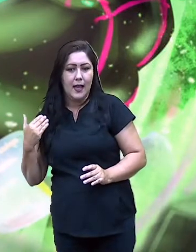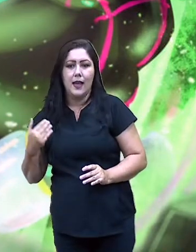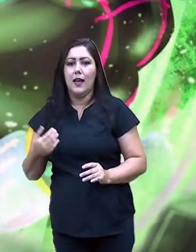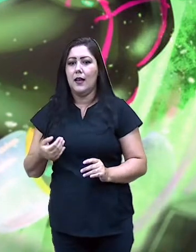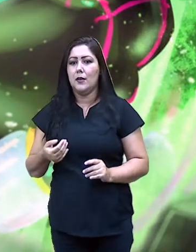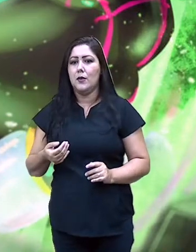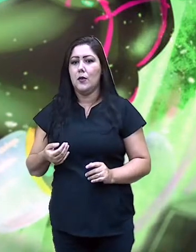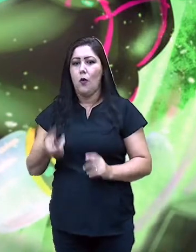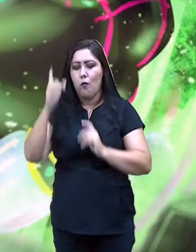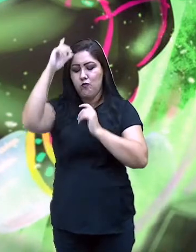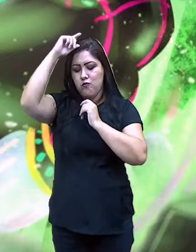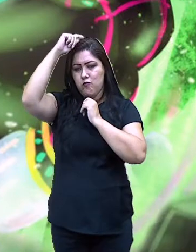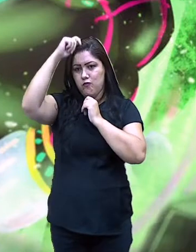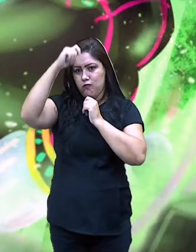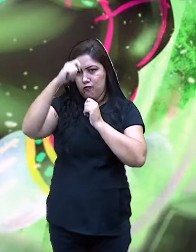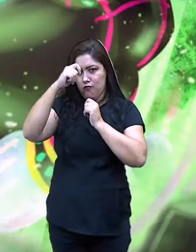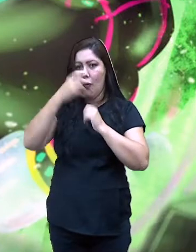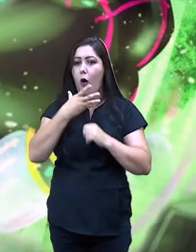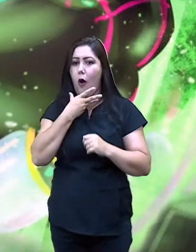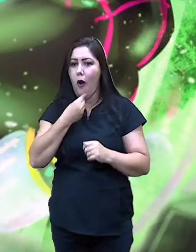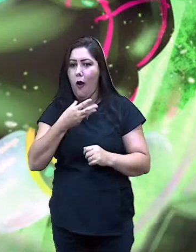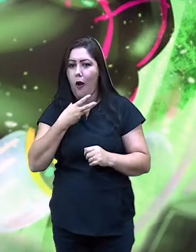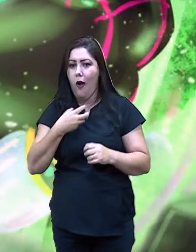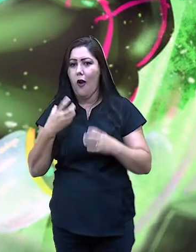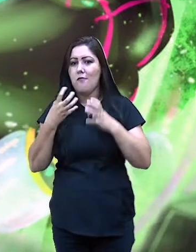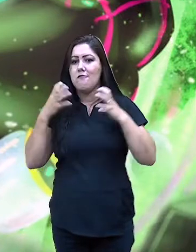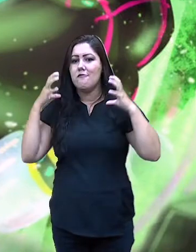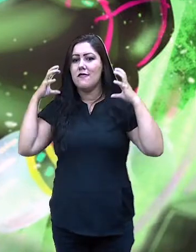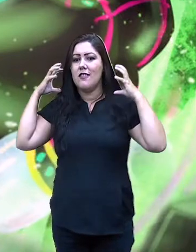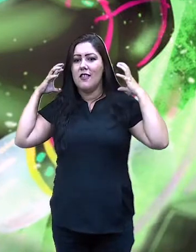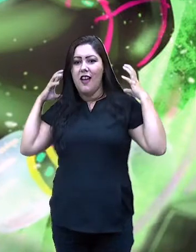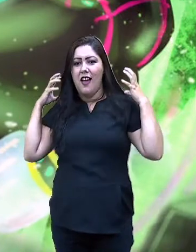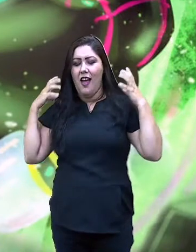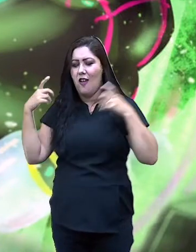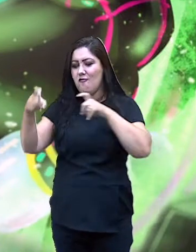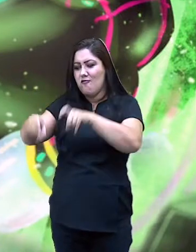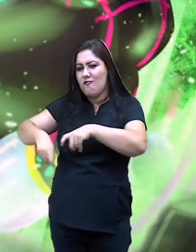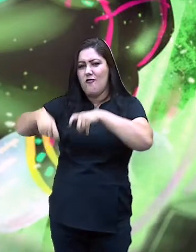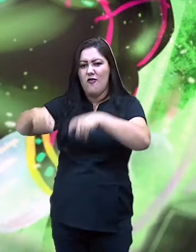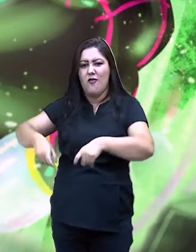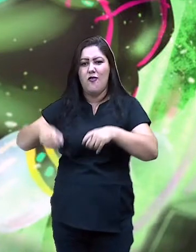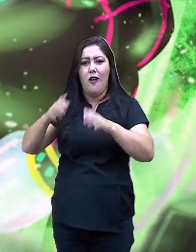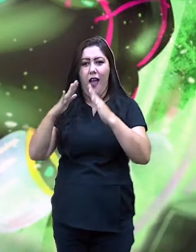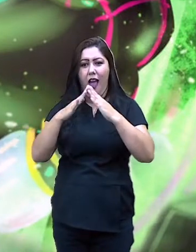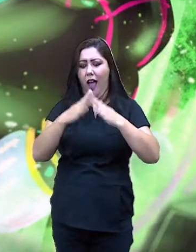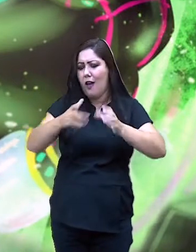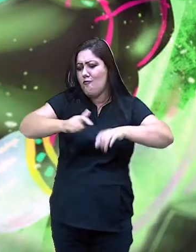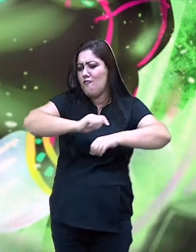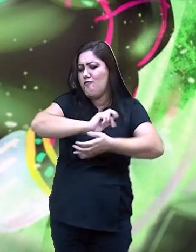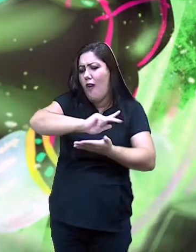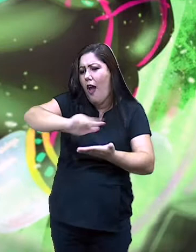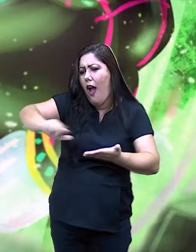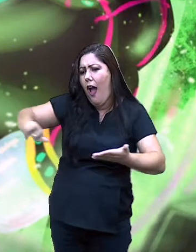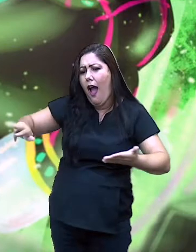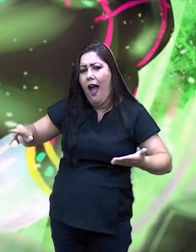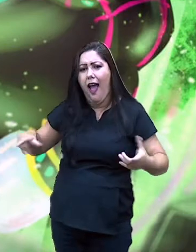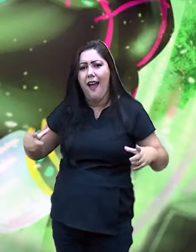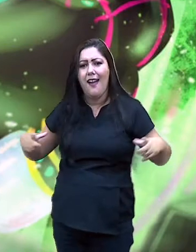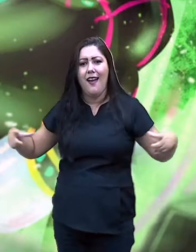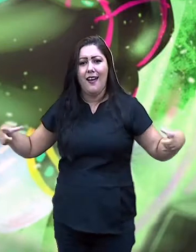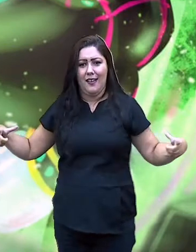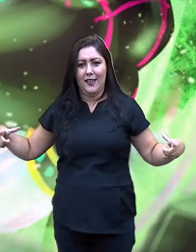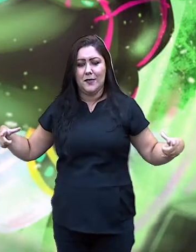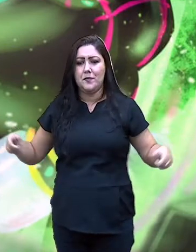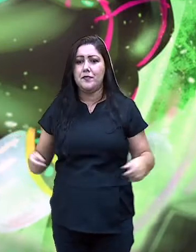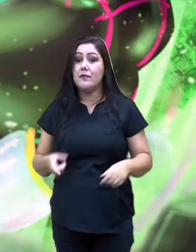tinha muitos bois, uma fazenda enorme, mas tinha um boi especial que ele gostava